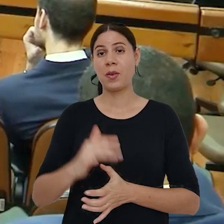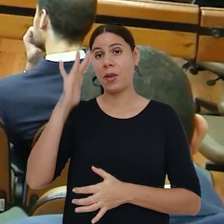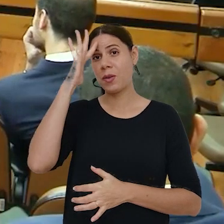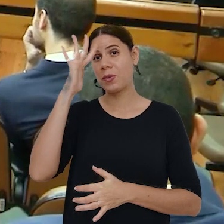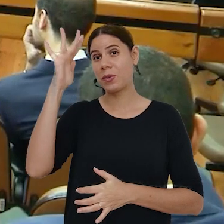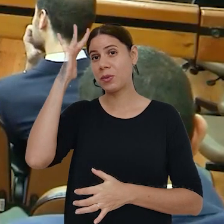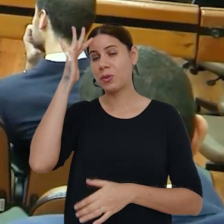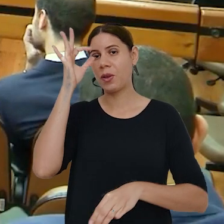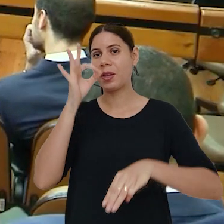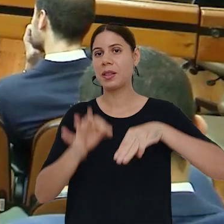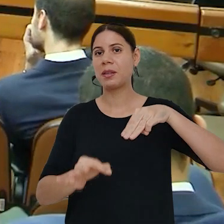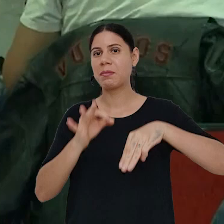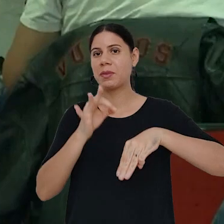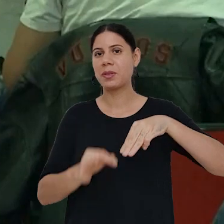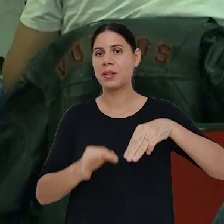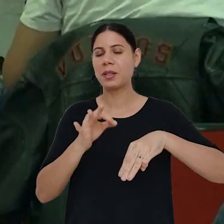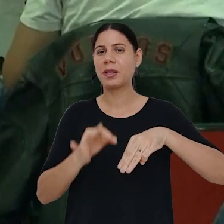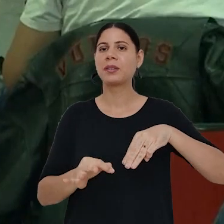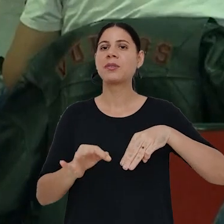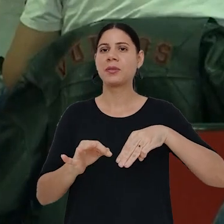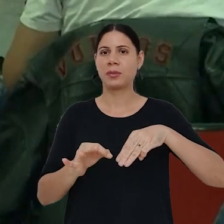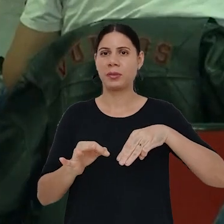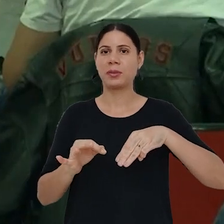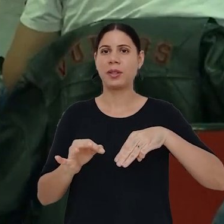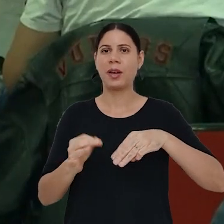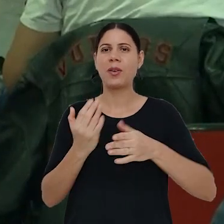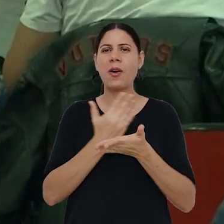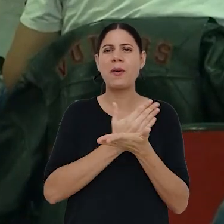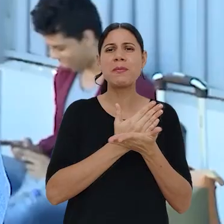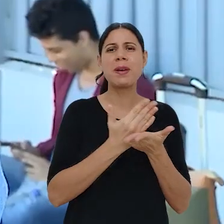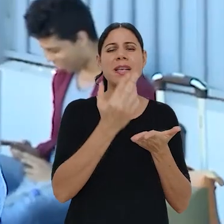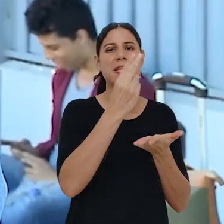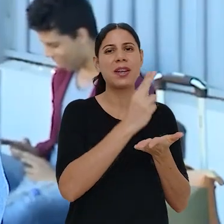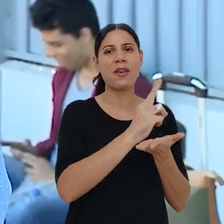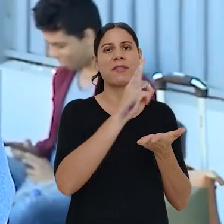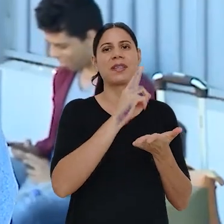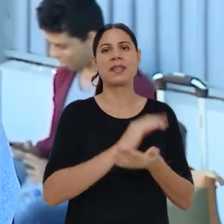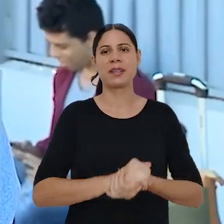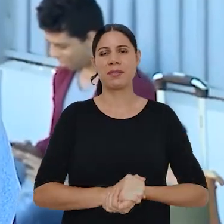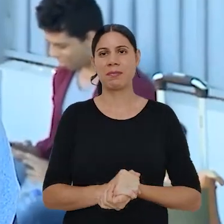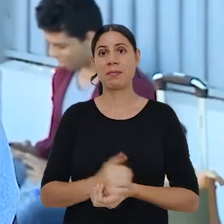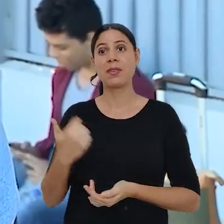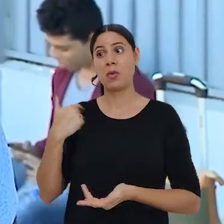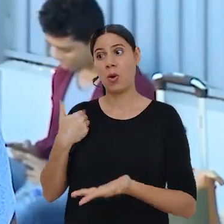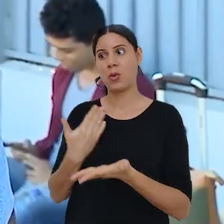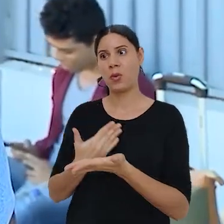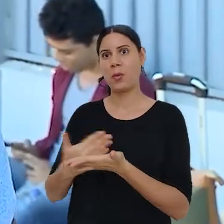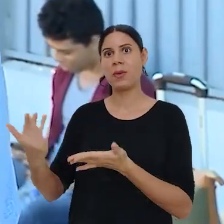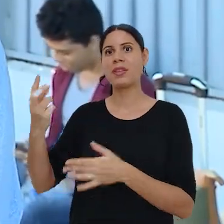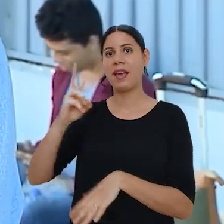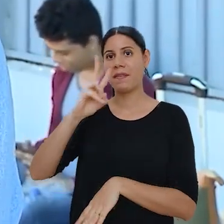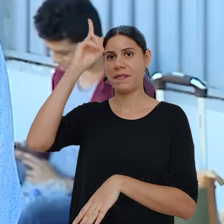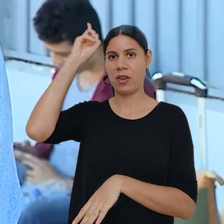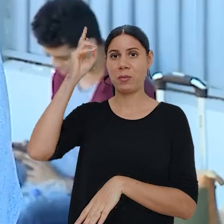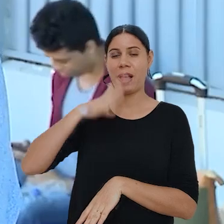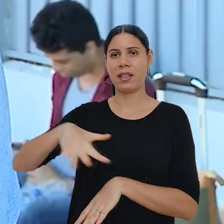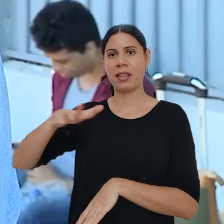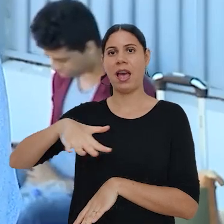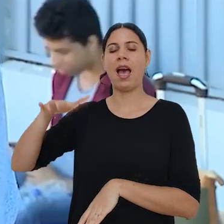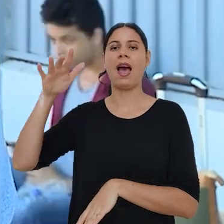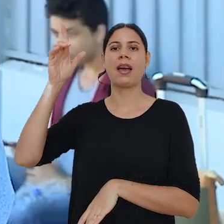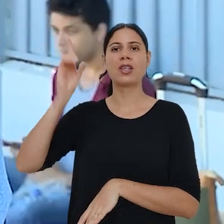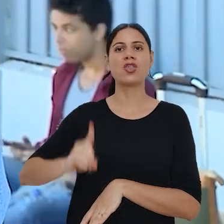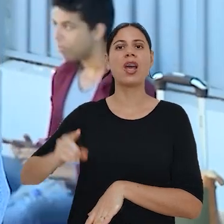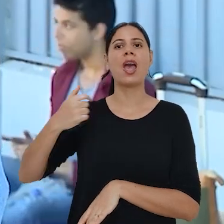O sonho da magistratura desde os bancos da universidade. Desde que eu comecei a fazer vestibular para o direito, eu